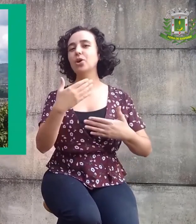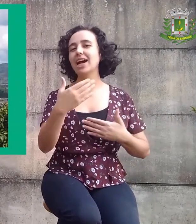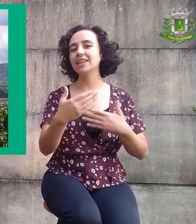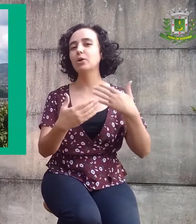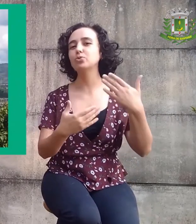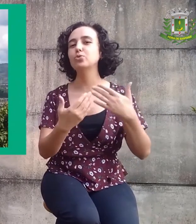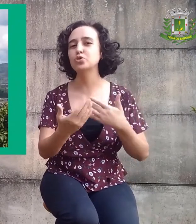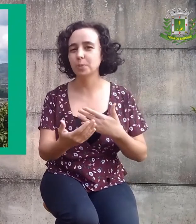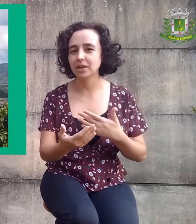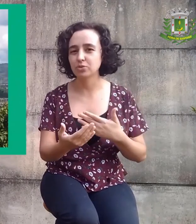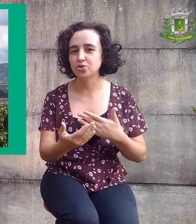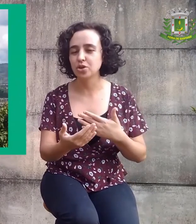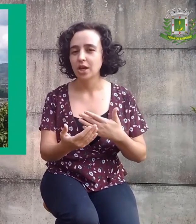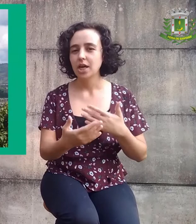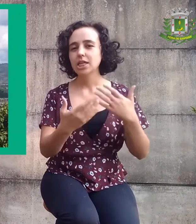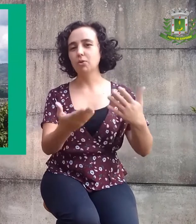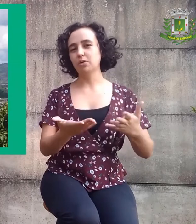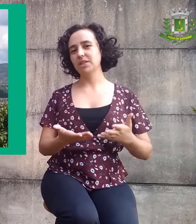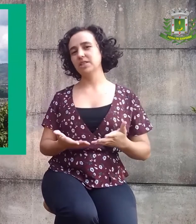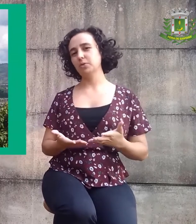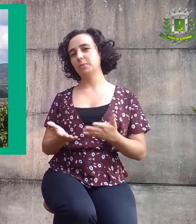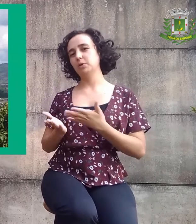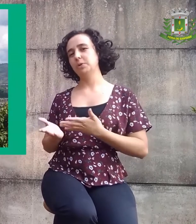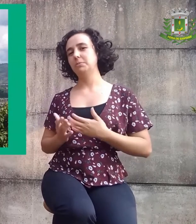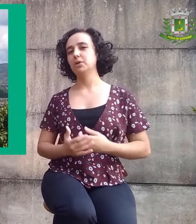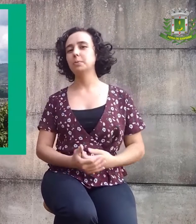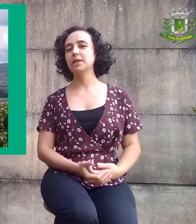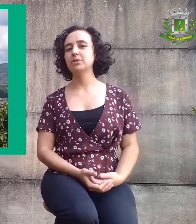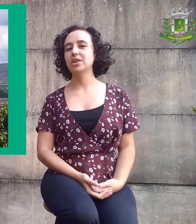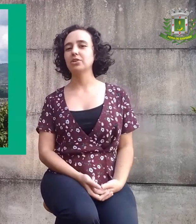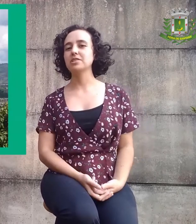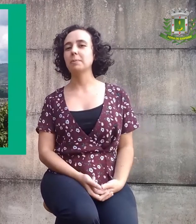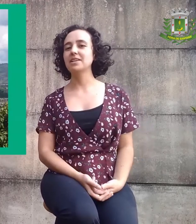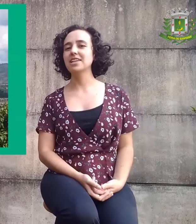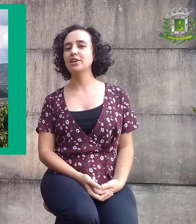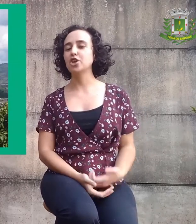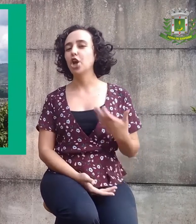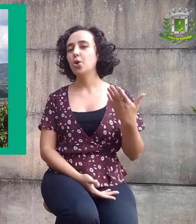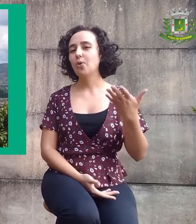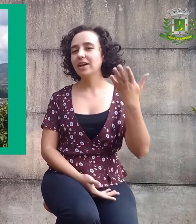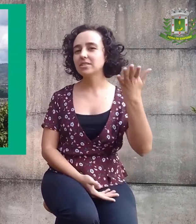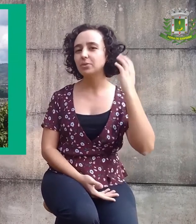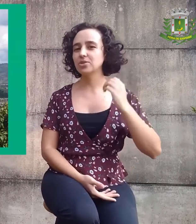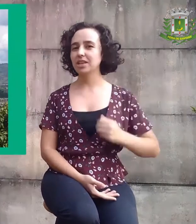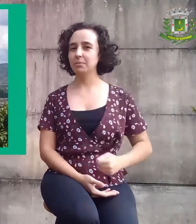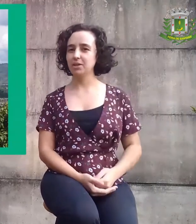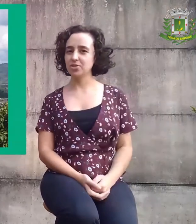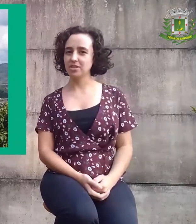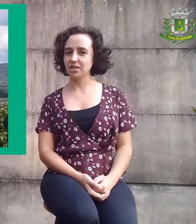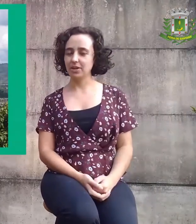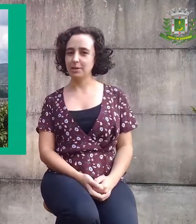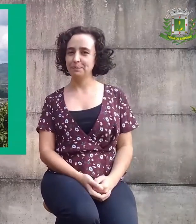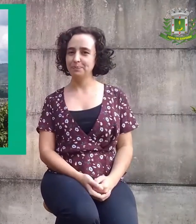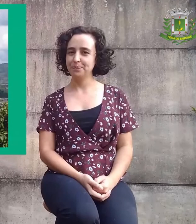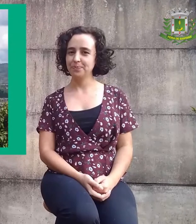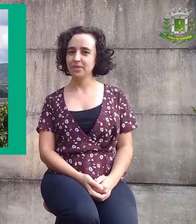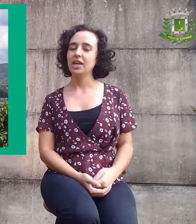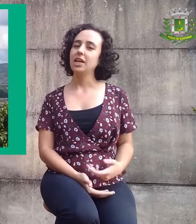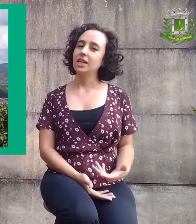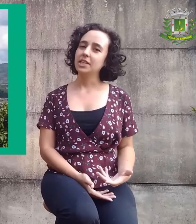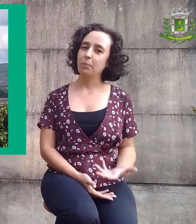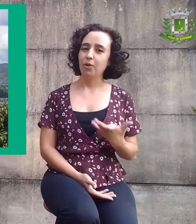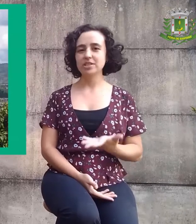seguindo cada um dos planos. Então, começando pelo primeiro plano da nossa paisagem, quais são os elementos que estão aí?